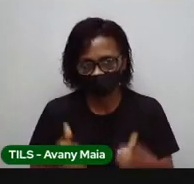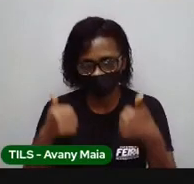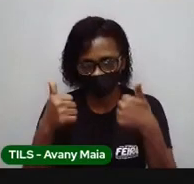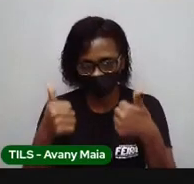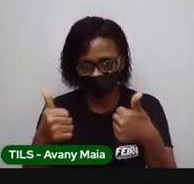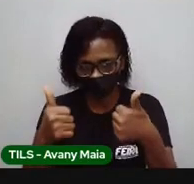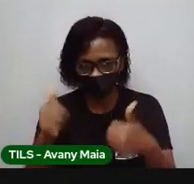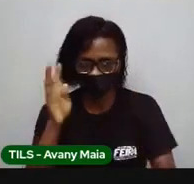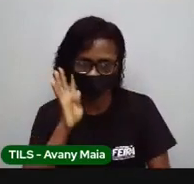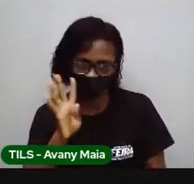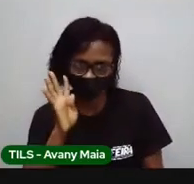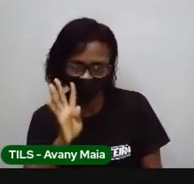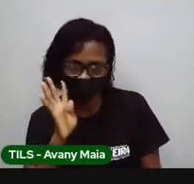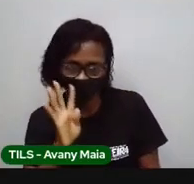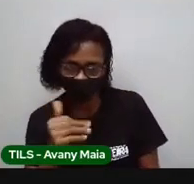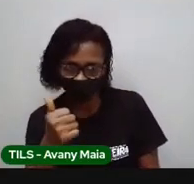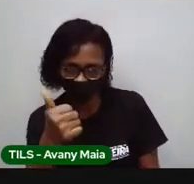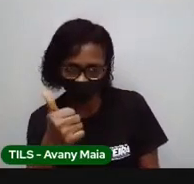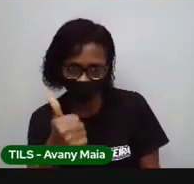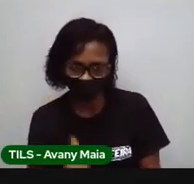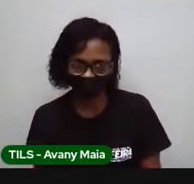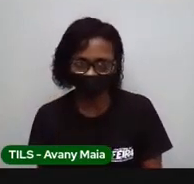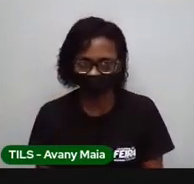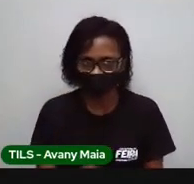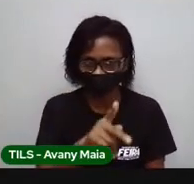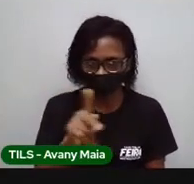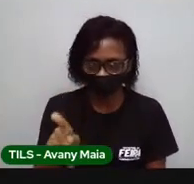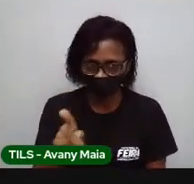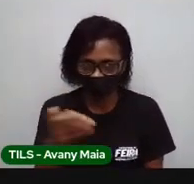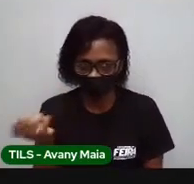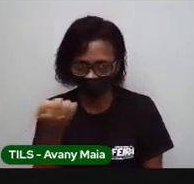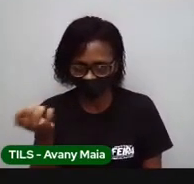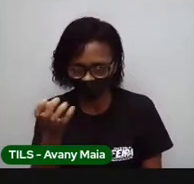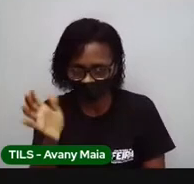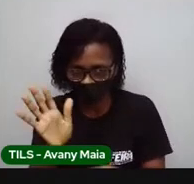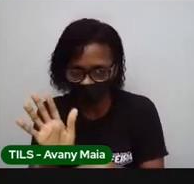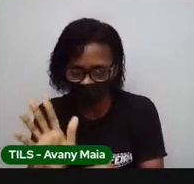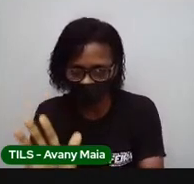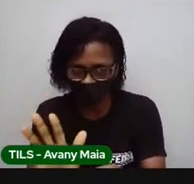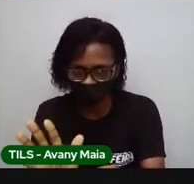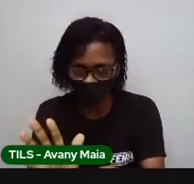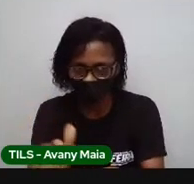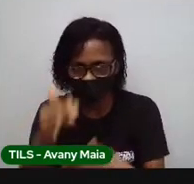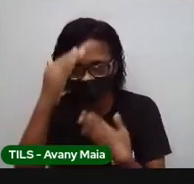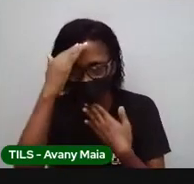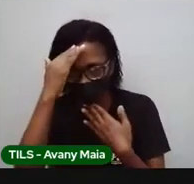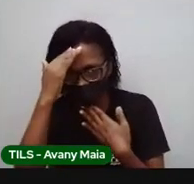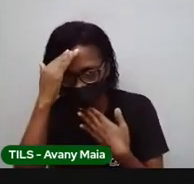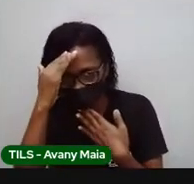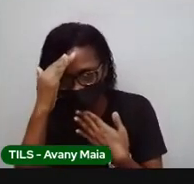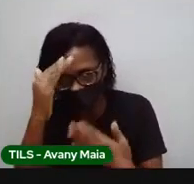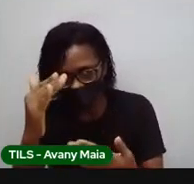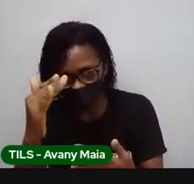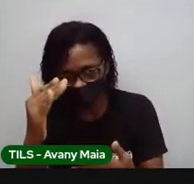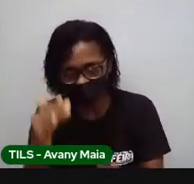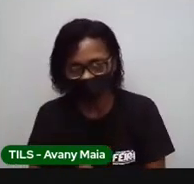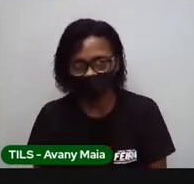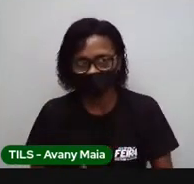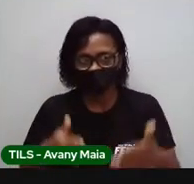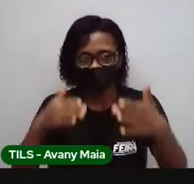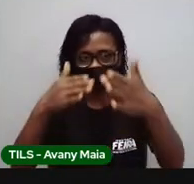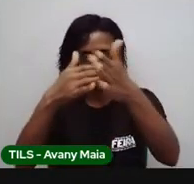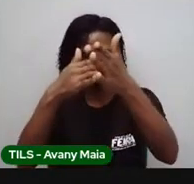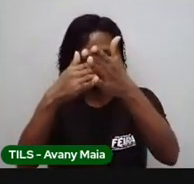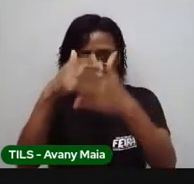Bacana? Bom, espero que eu tenha ajudado vocês. Desde já, até a